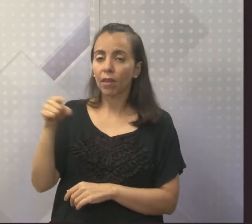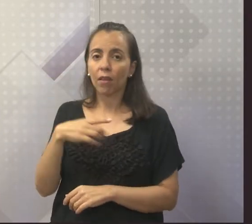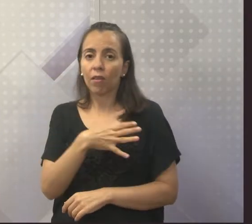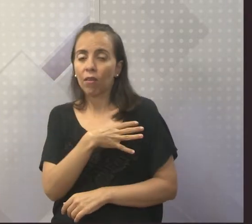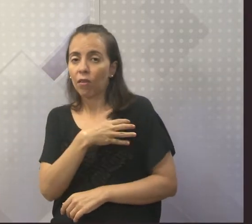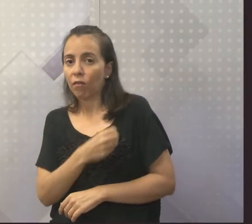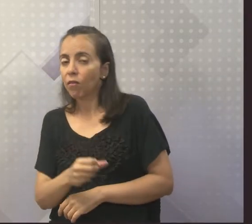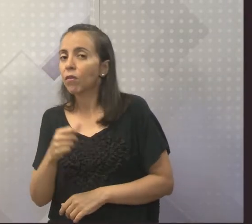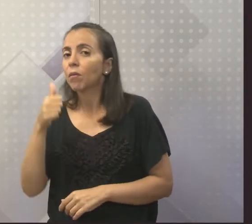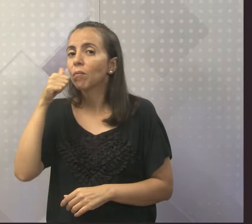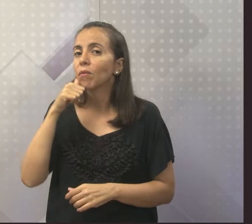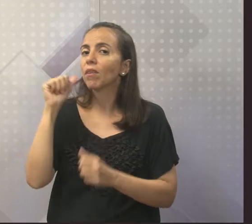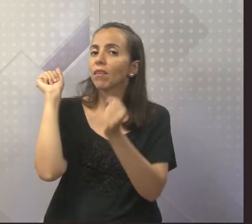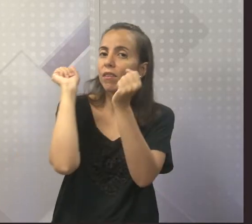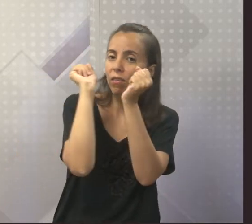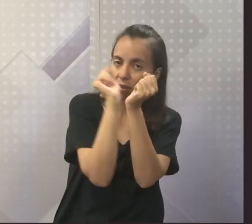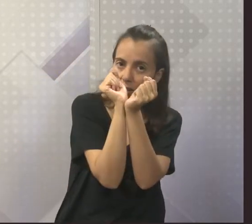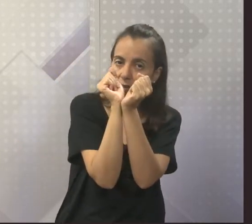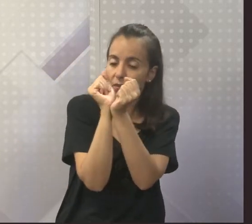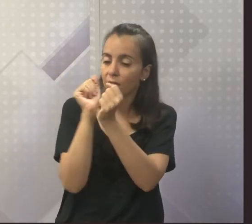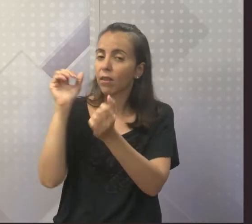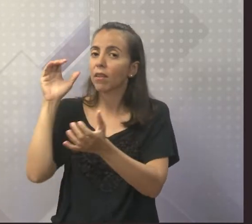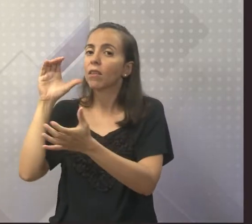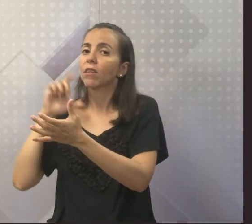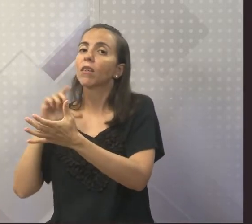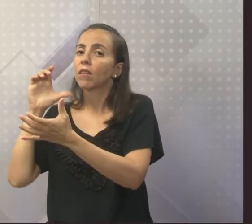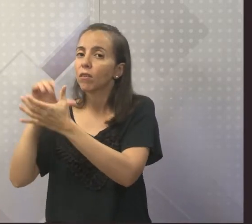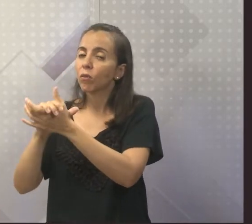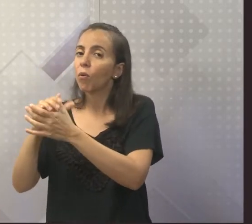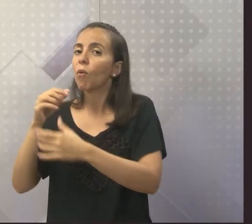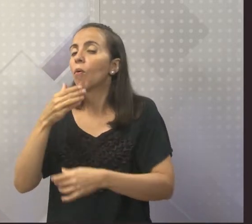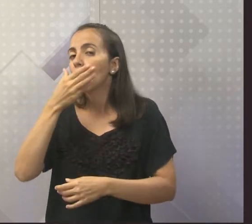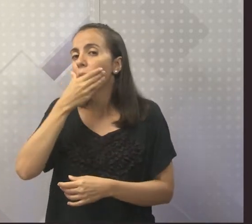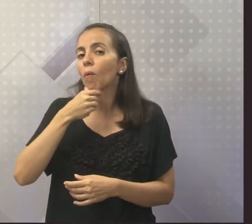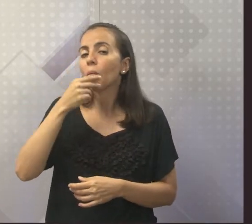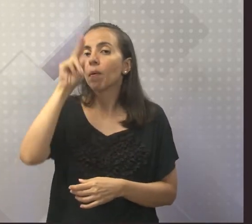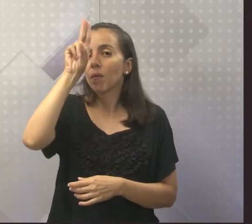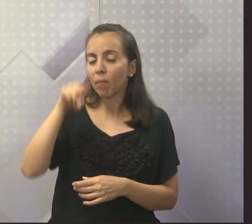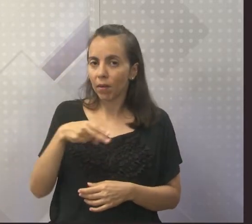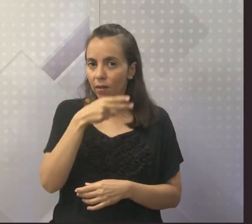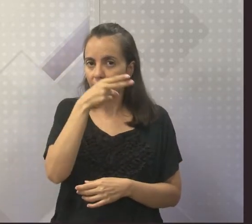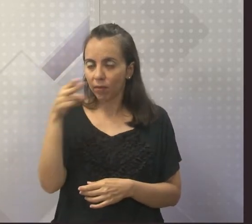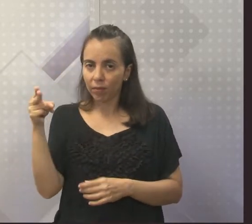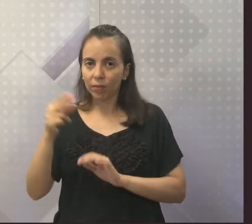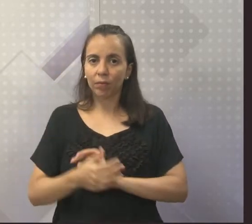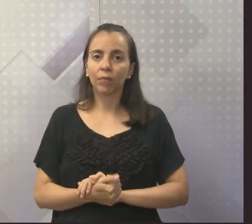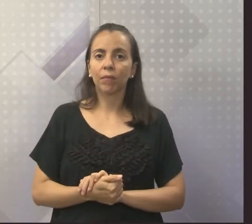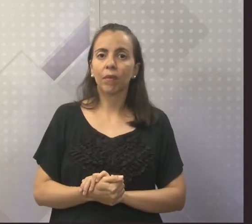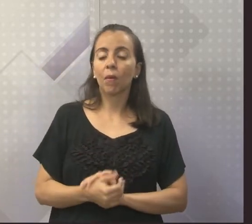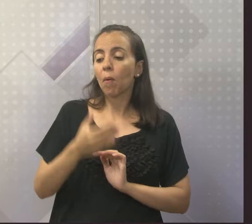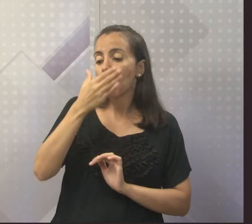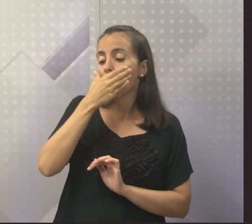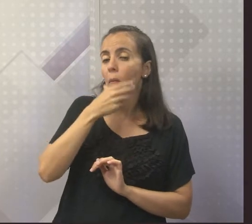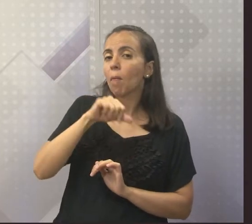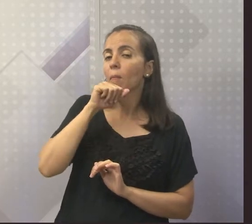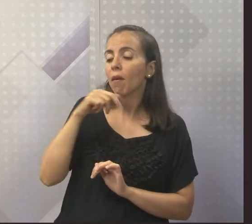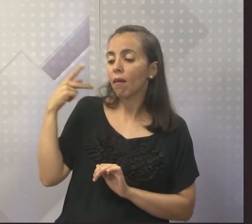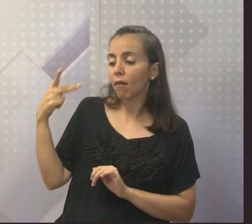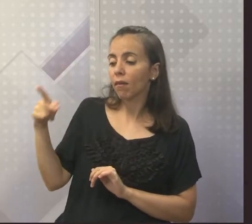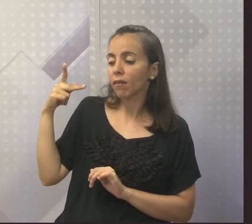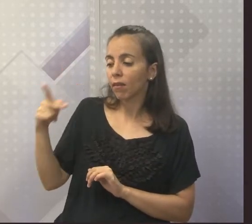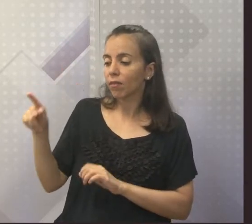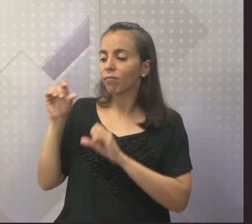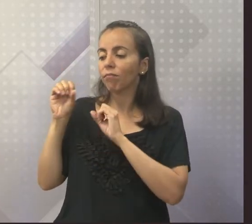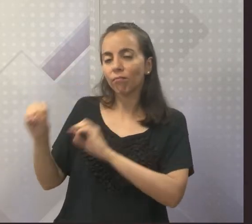padre. Ele era filho de um escrava com um padre. Inicialmente, foi educado pelo próprio pai, até que foi